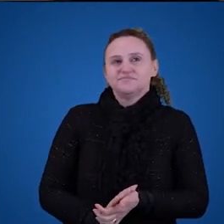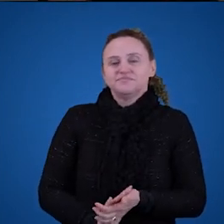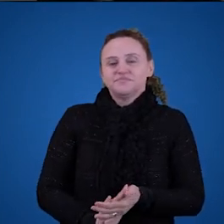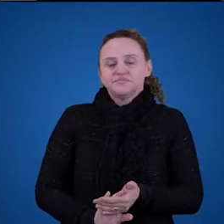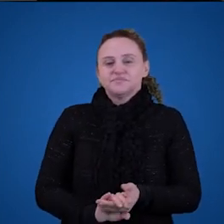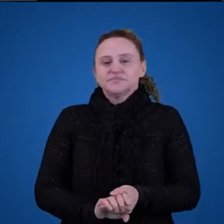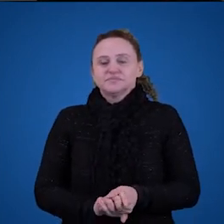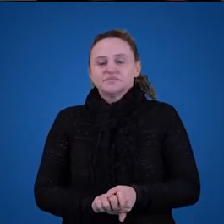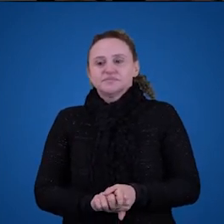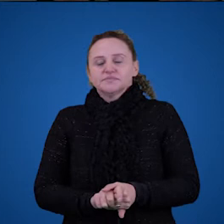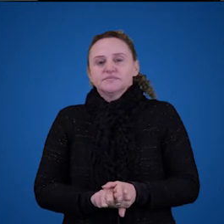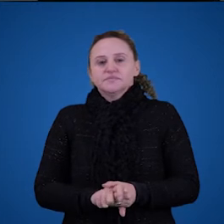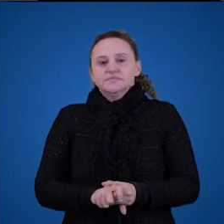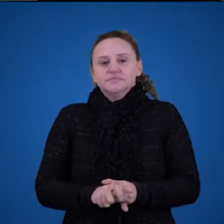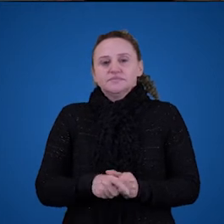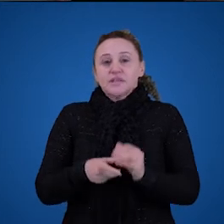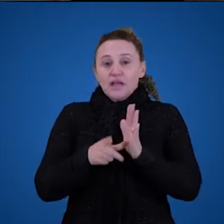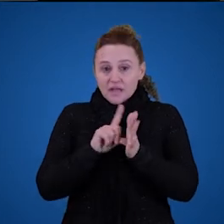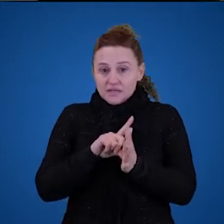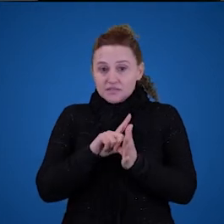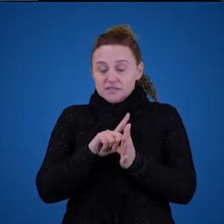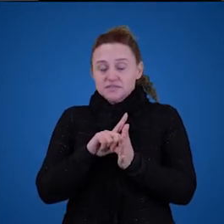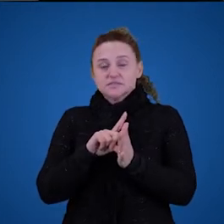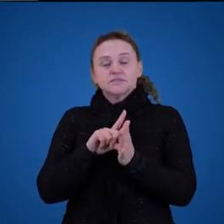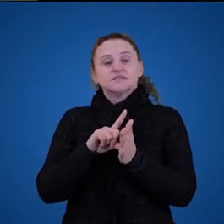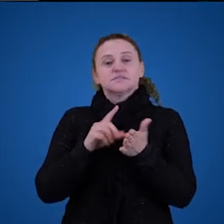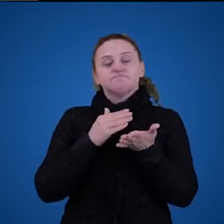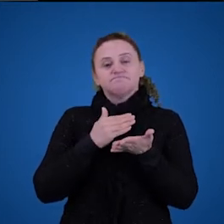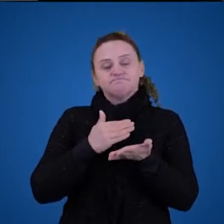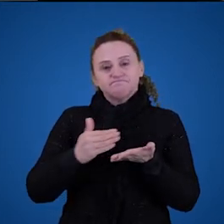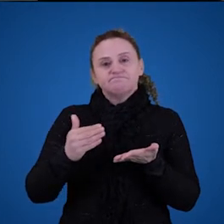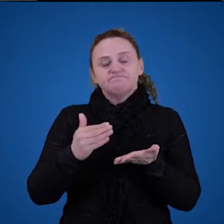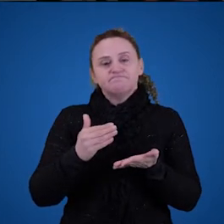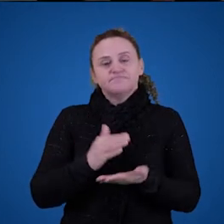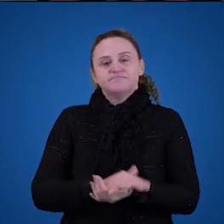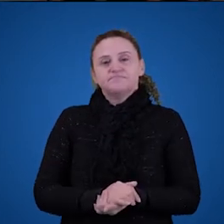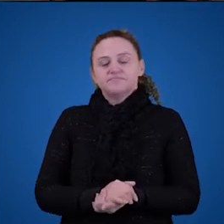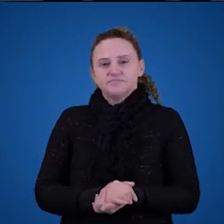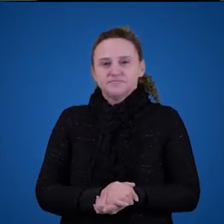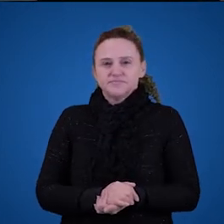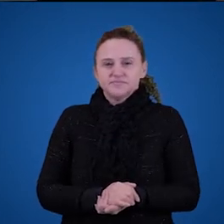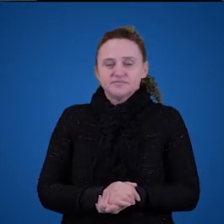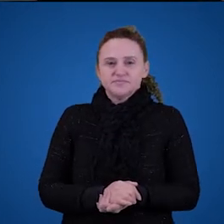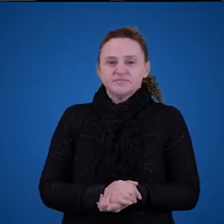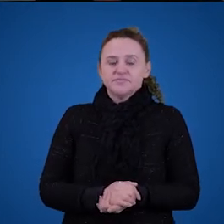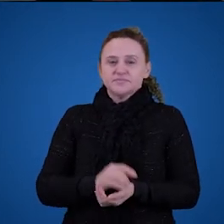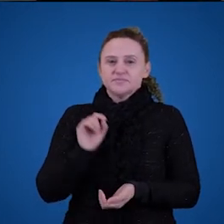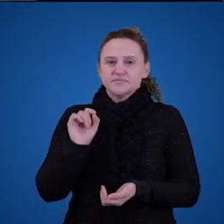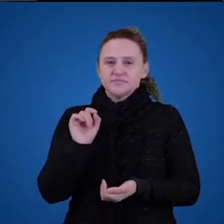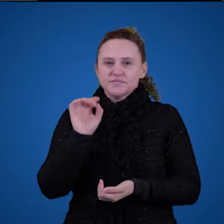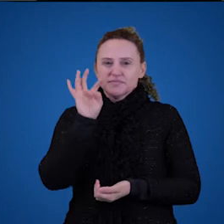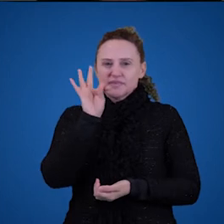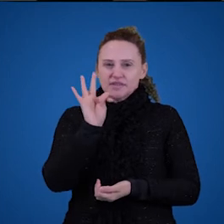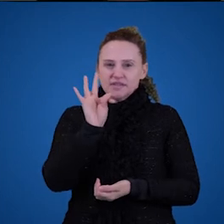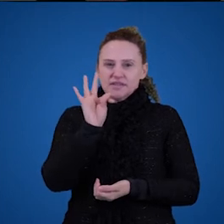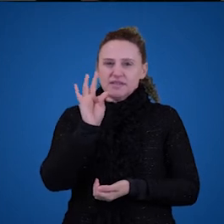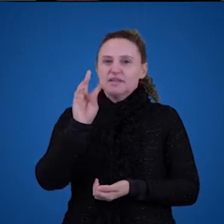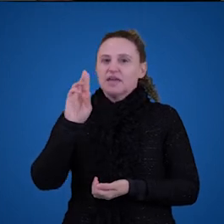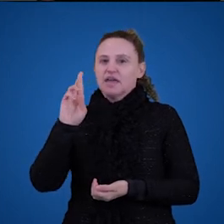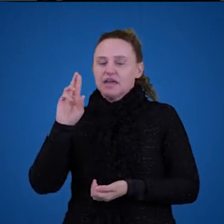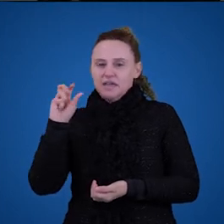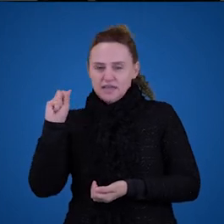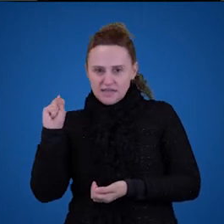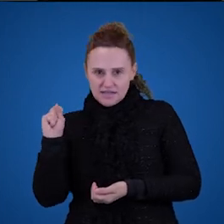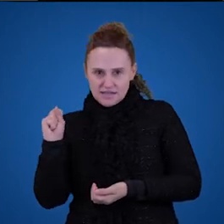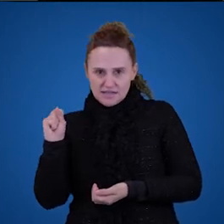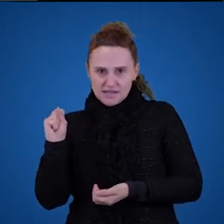Mas antes da gente continuar, um parênteses, uma observação relevante. Não misturem as coisas. A TRS, ela procura explicar